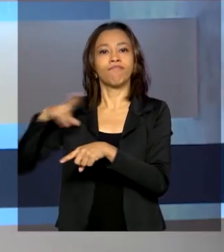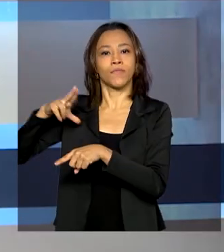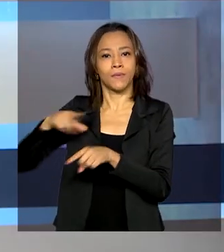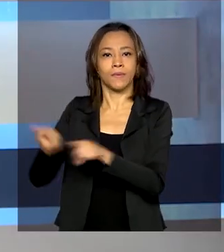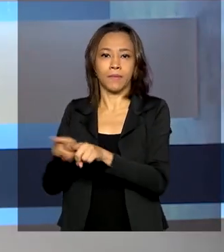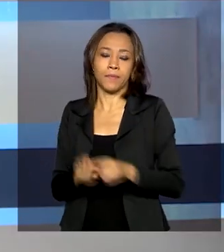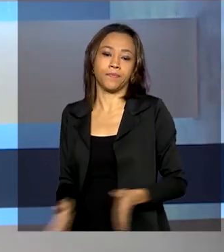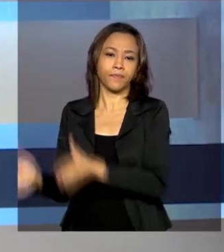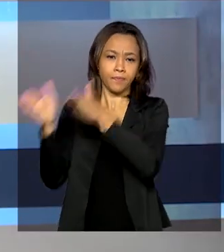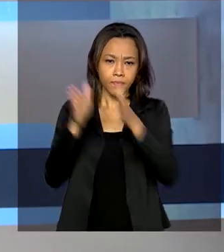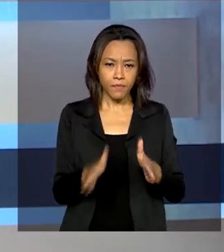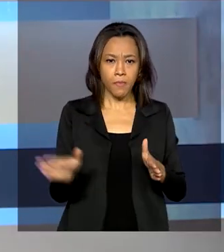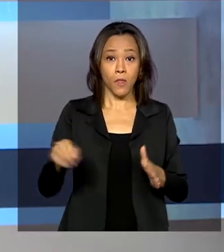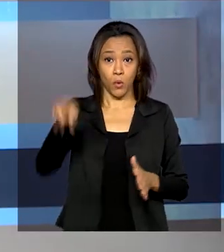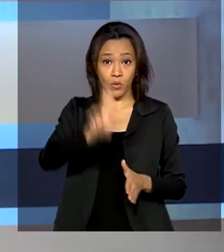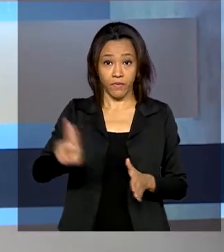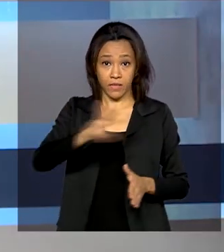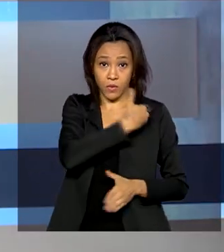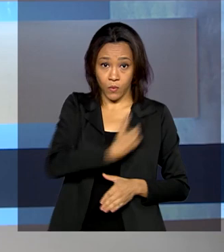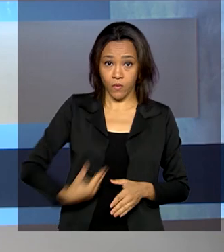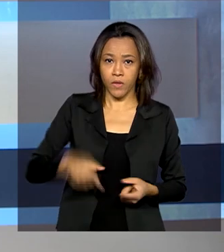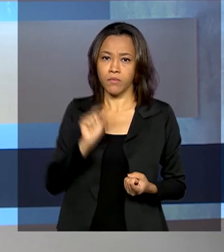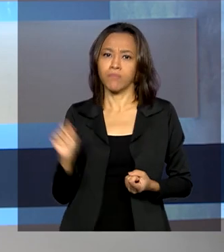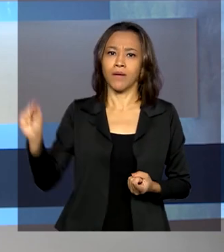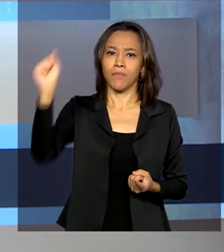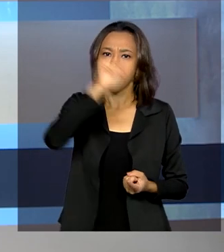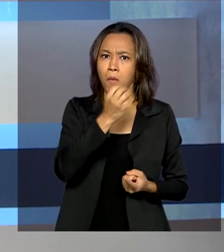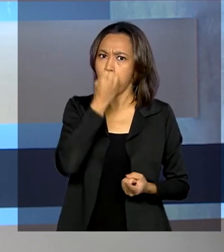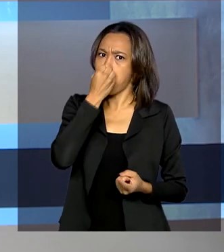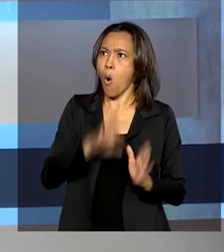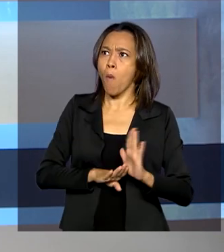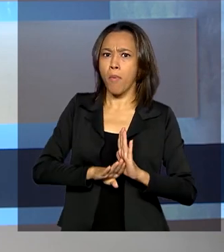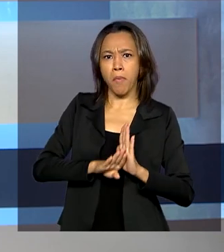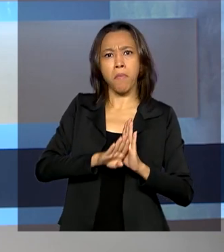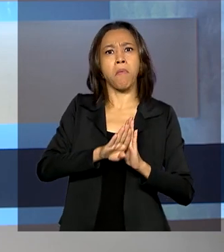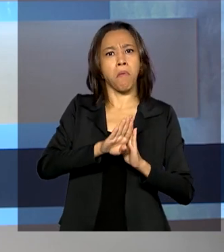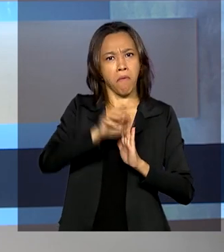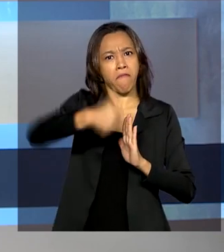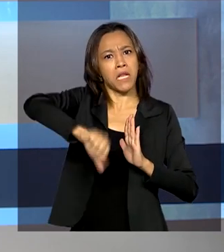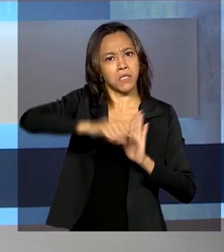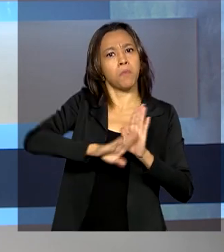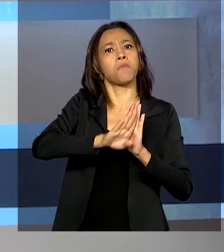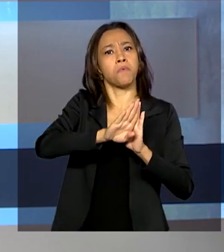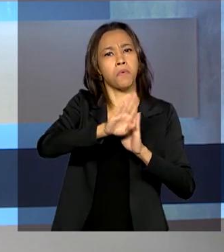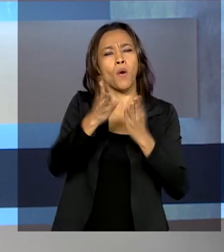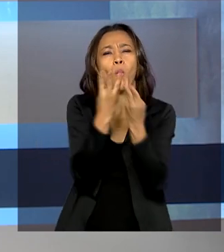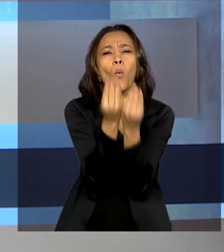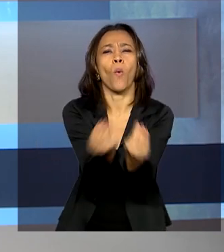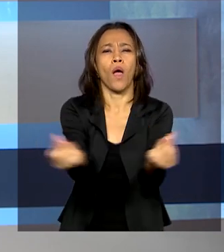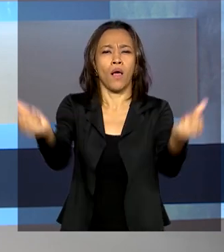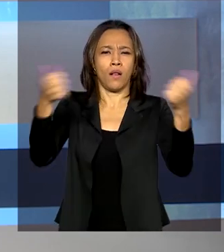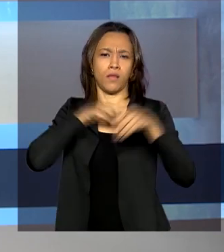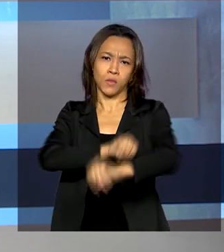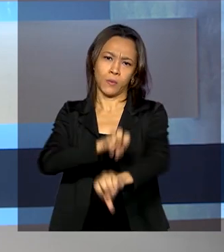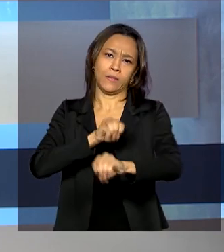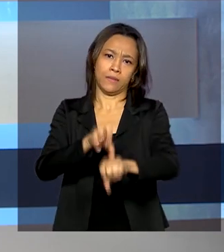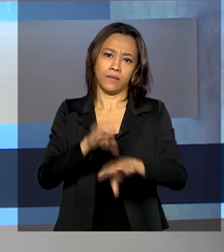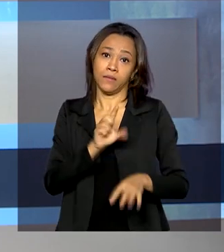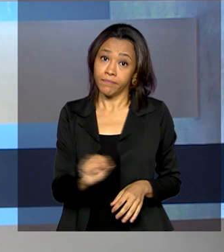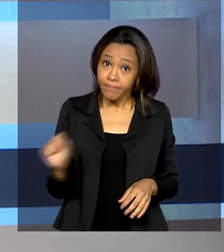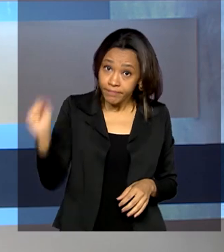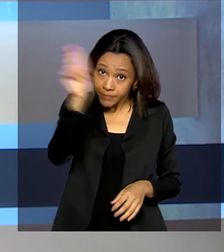Universidades Públicas Federais têm os melhores desempenhos em avaliações que medem a qualidade da educação superior no Brasil.